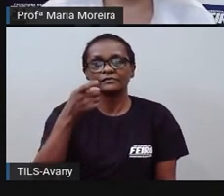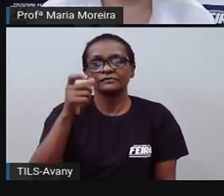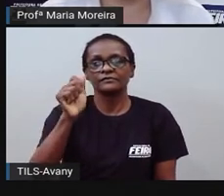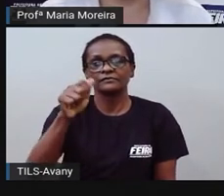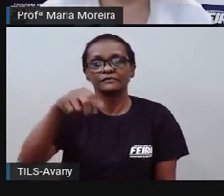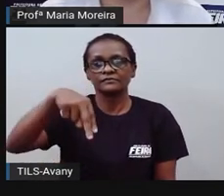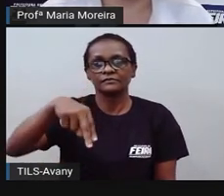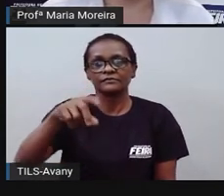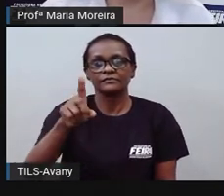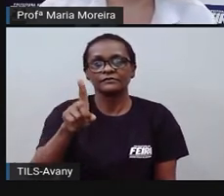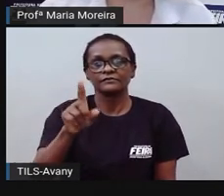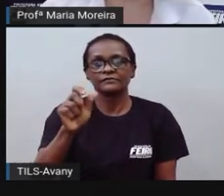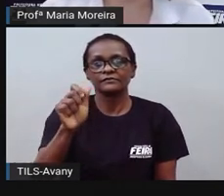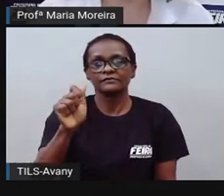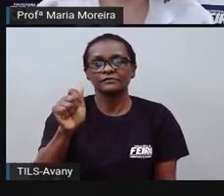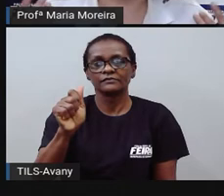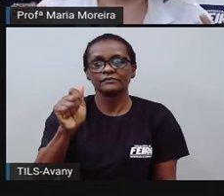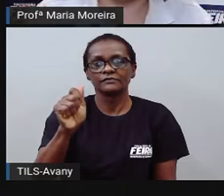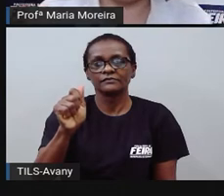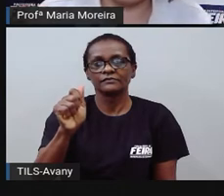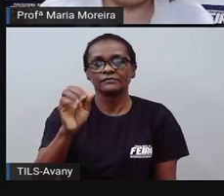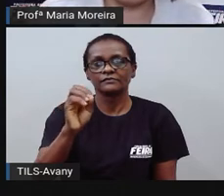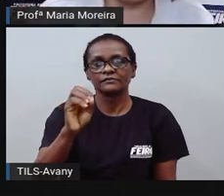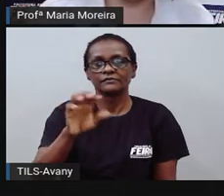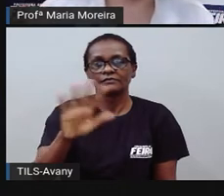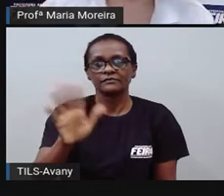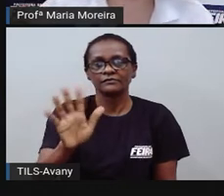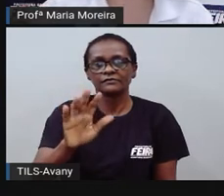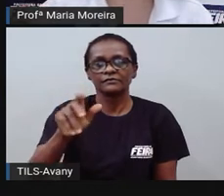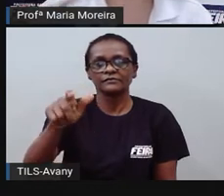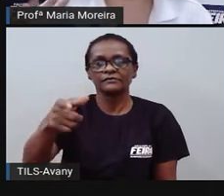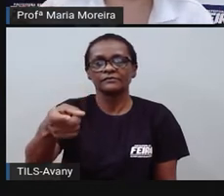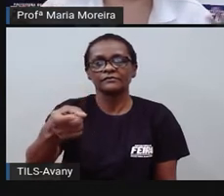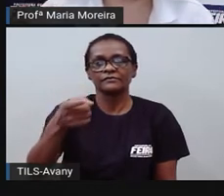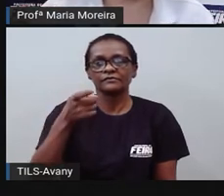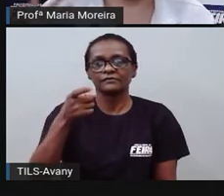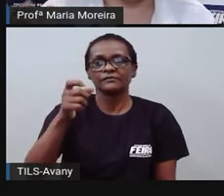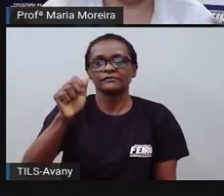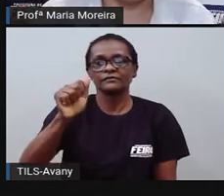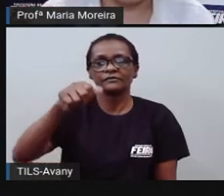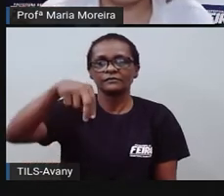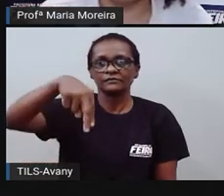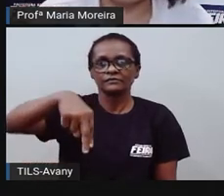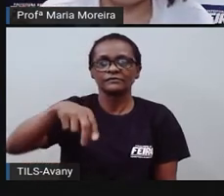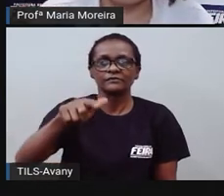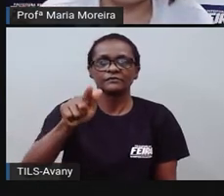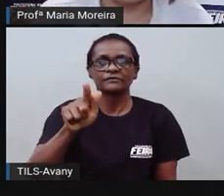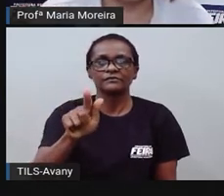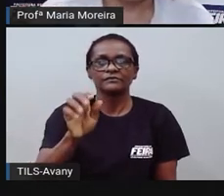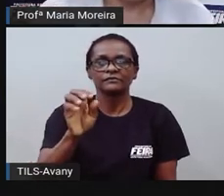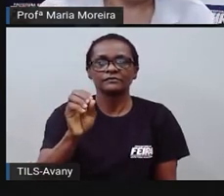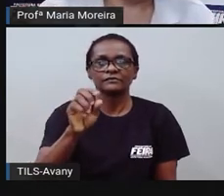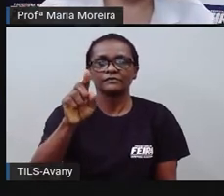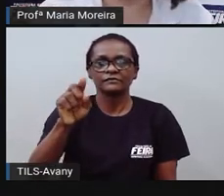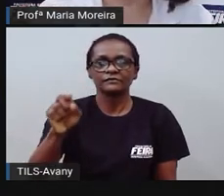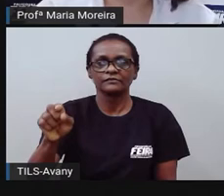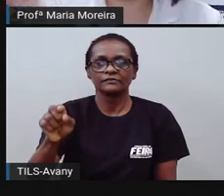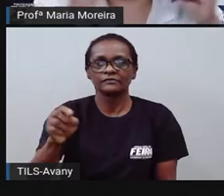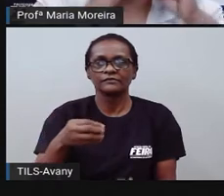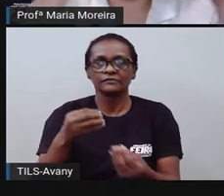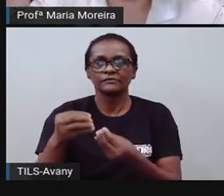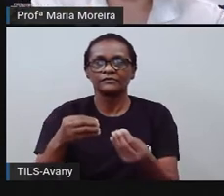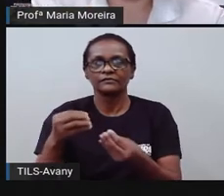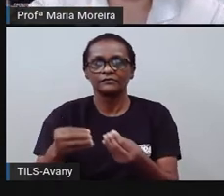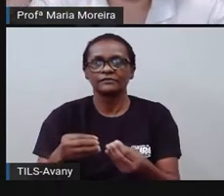representado por São Jerônimo. Então, se vocês pesquisarem aí sobre essa questão do sincretismo religioso, vocês irão